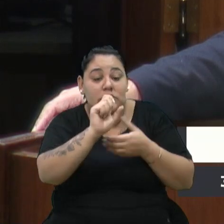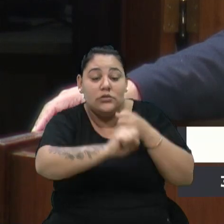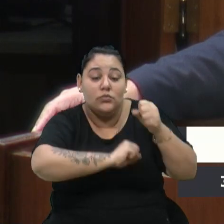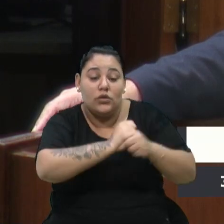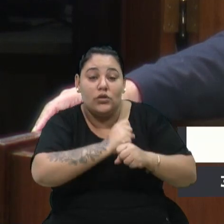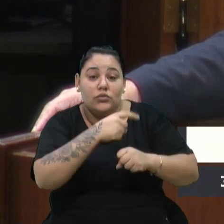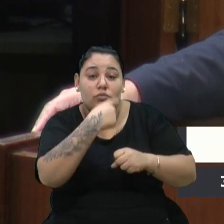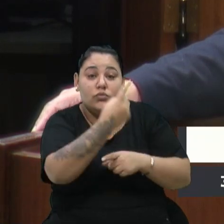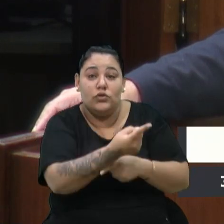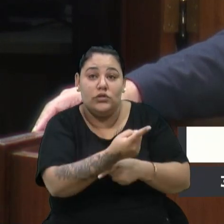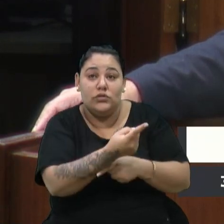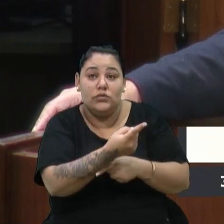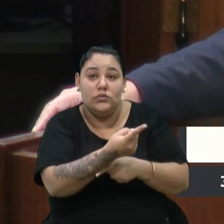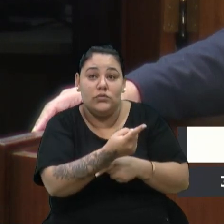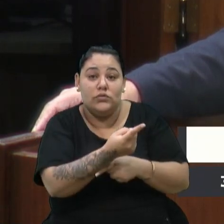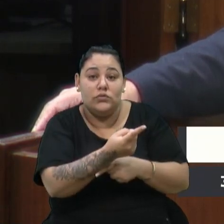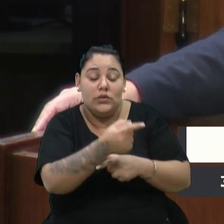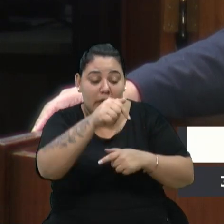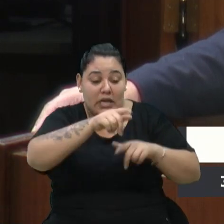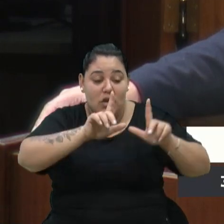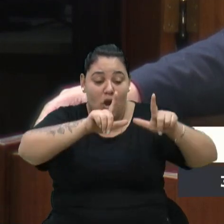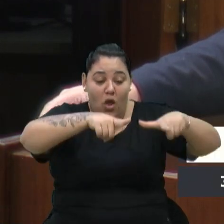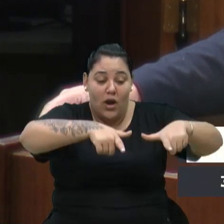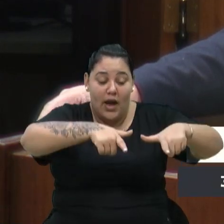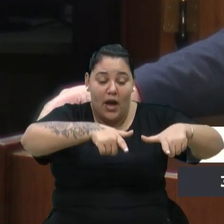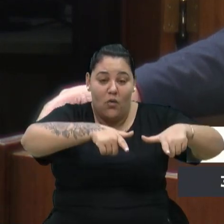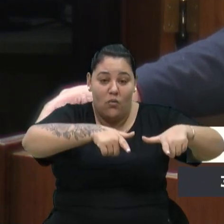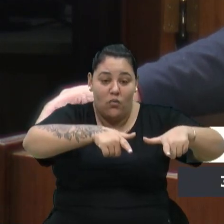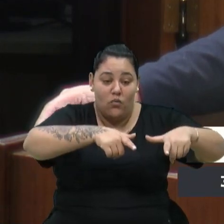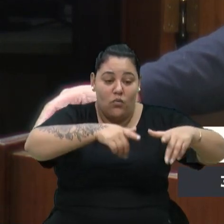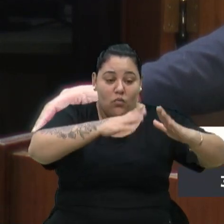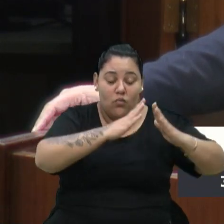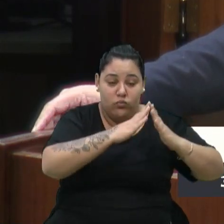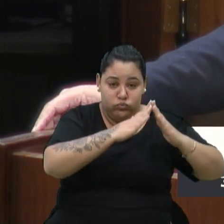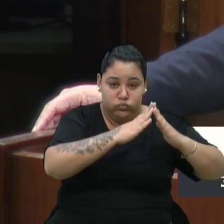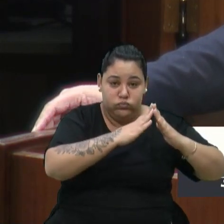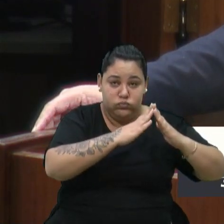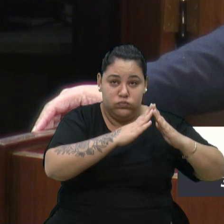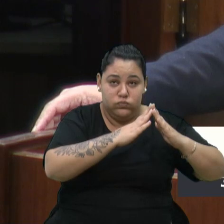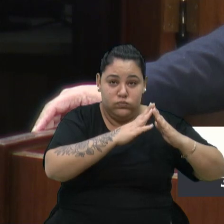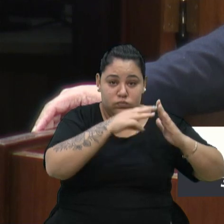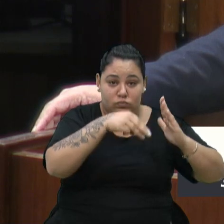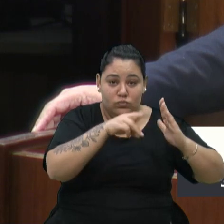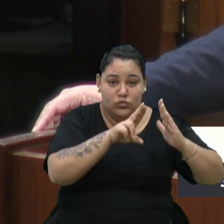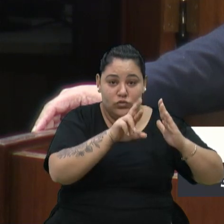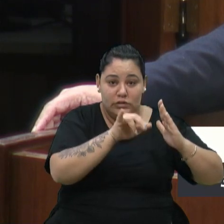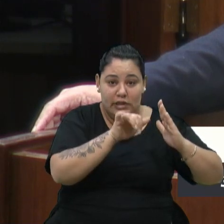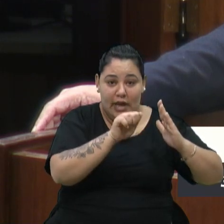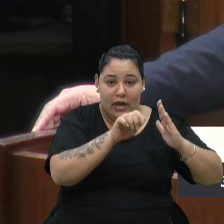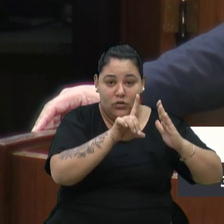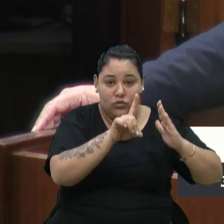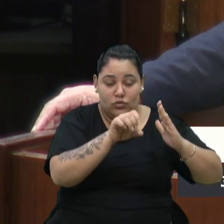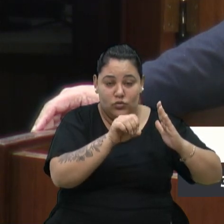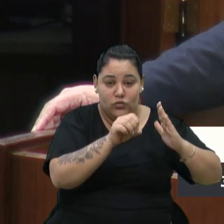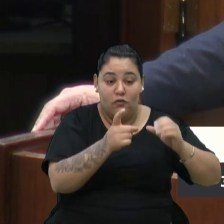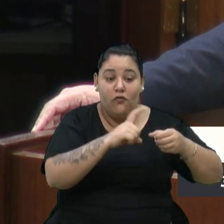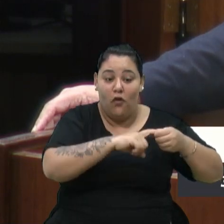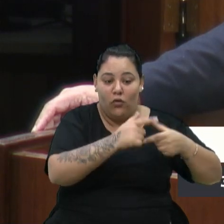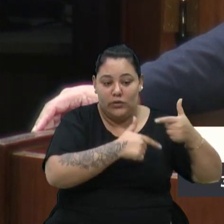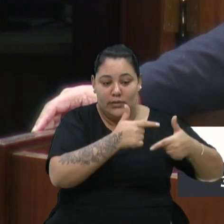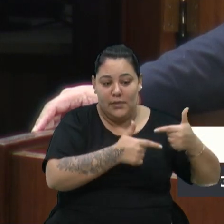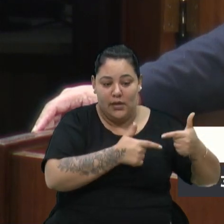vem, aquele local do Murial de Santa Fé volte a funcionar. O que eu não